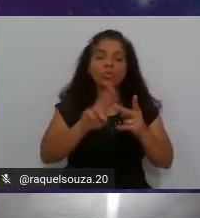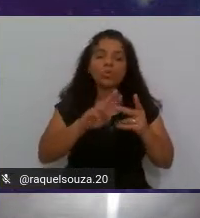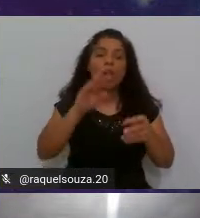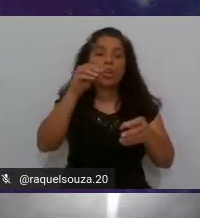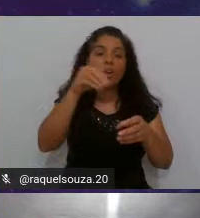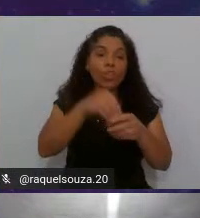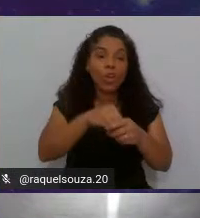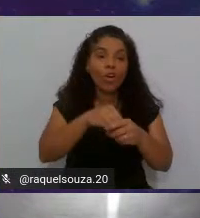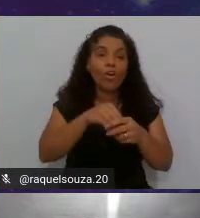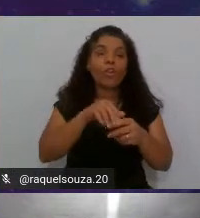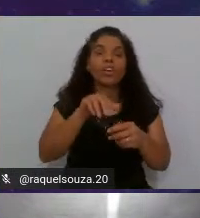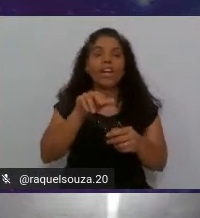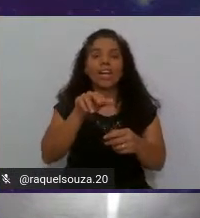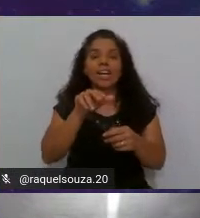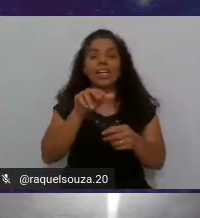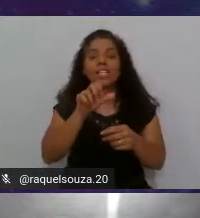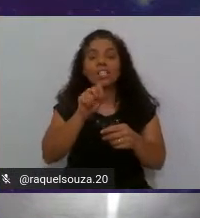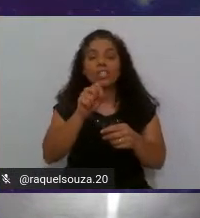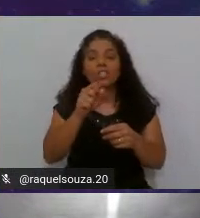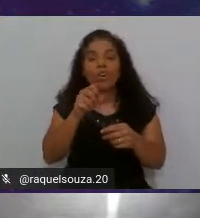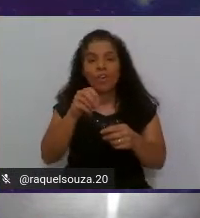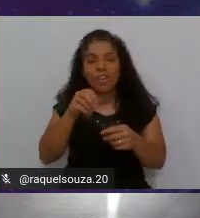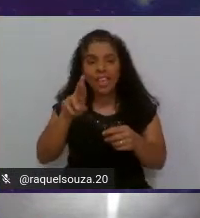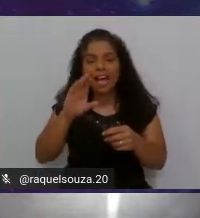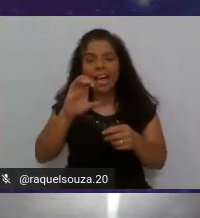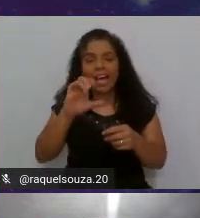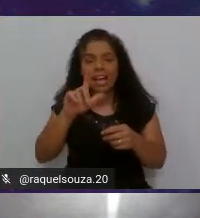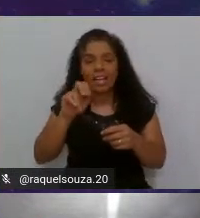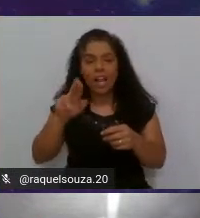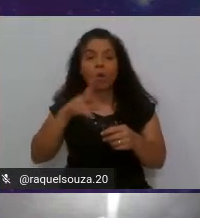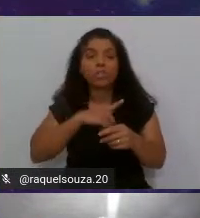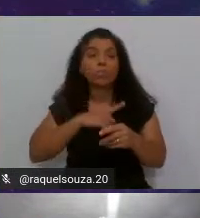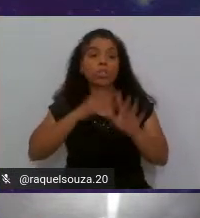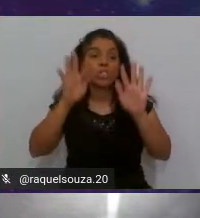cloud e aí você pode dar um finish